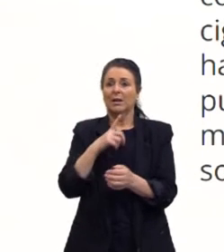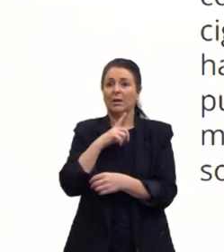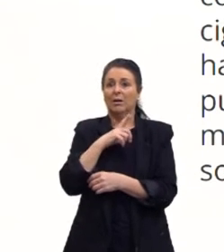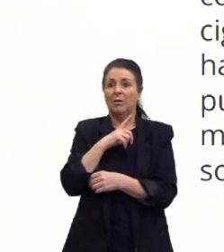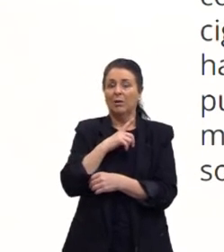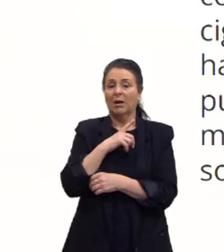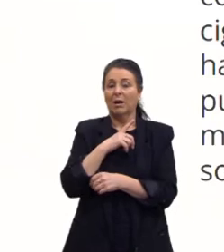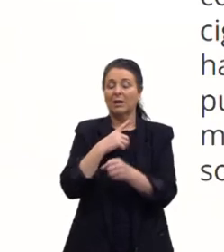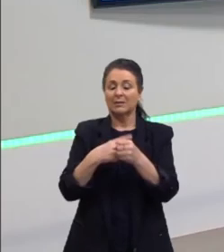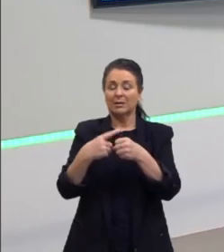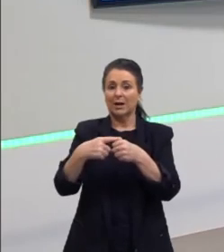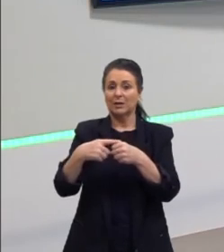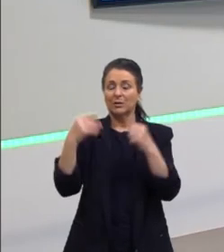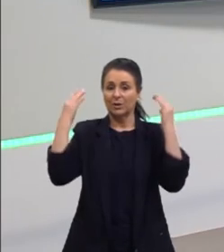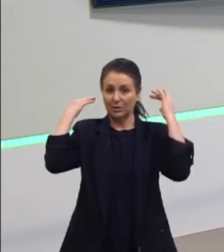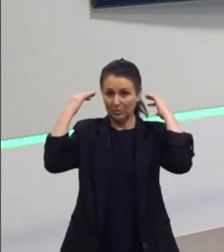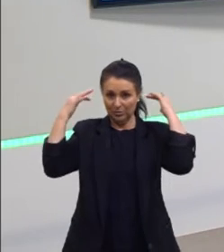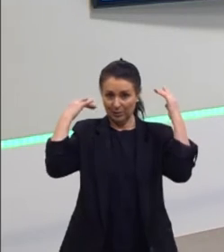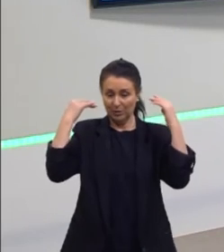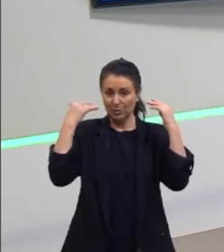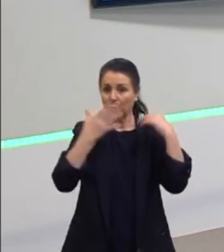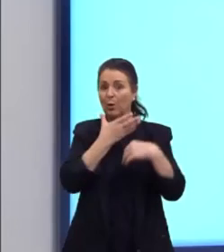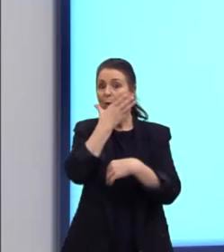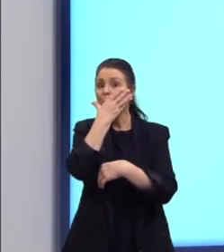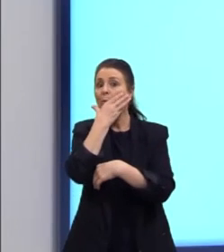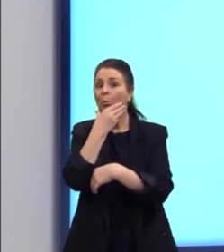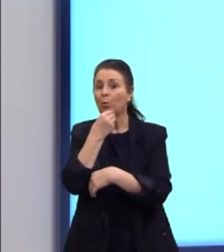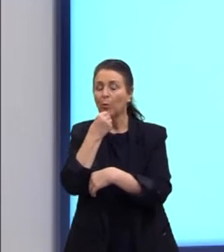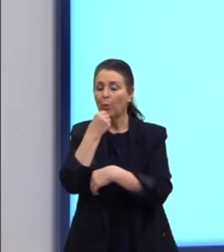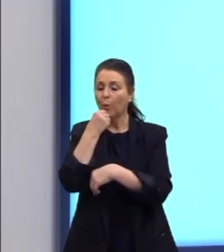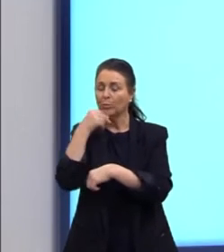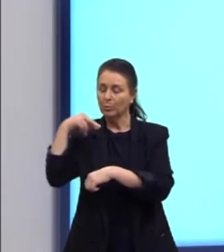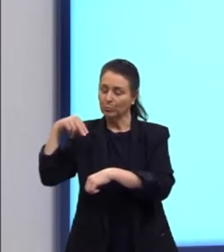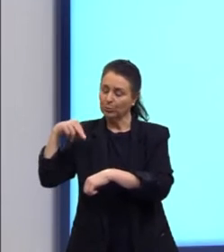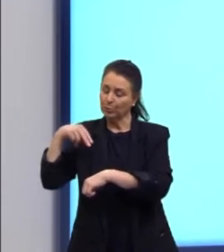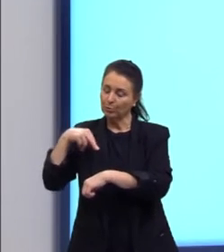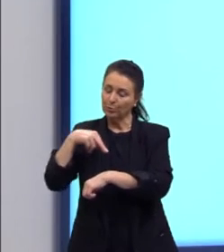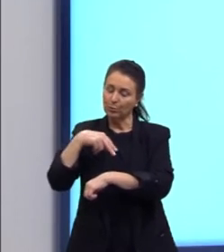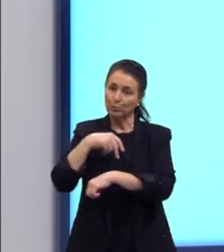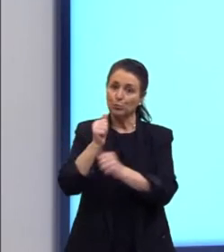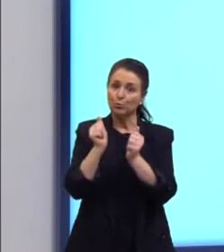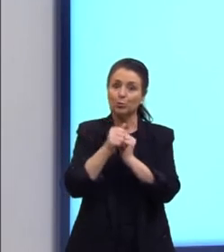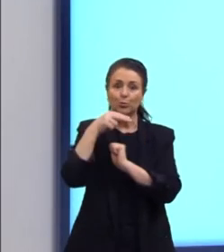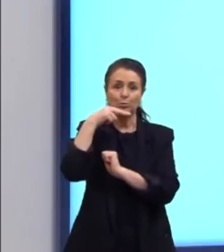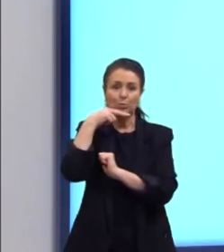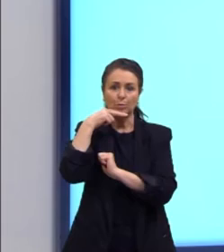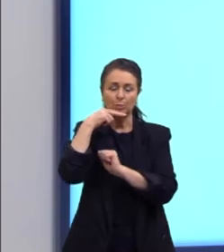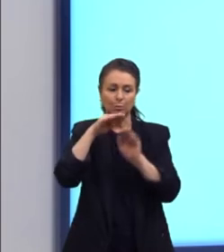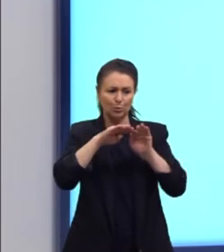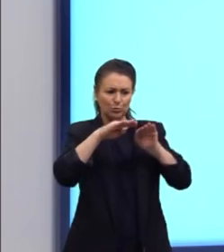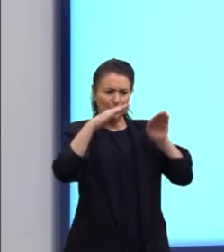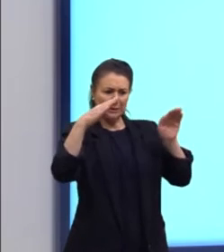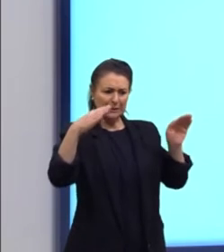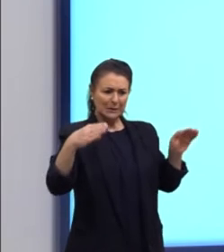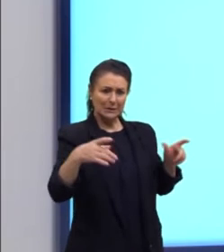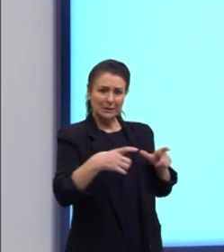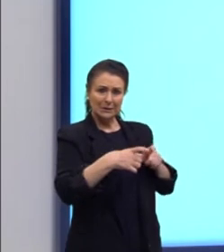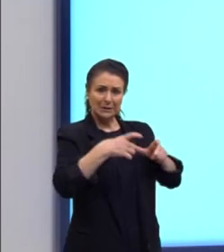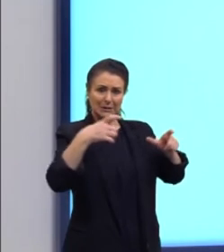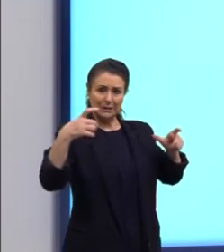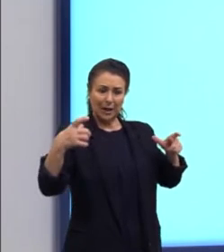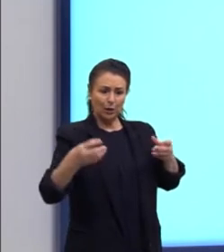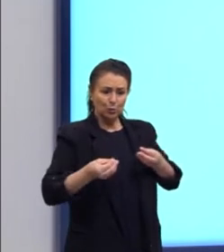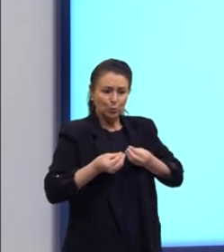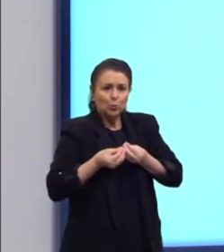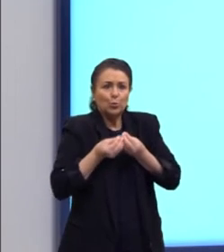México. José Rodrigues caminha junto a seu neto frente ao altar gigante com oferendas